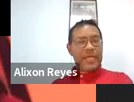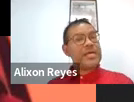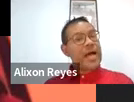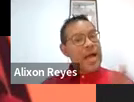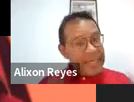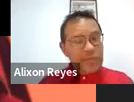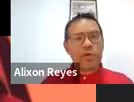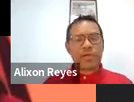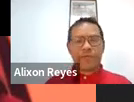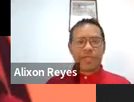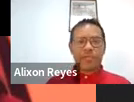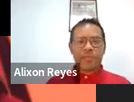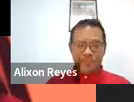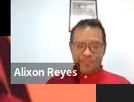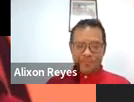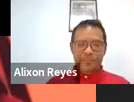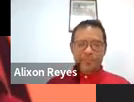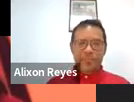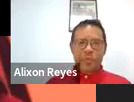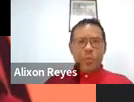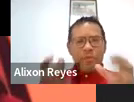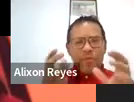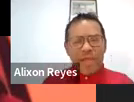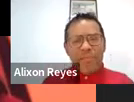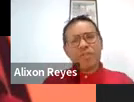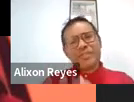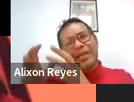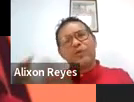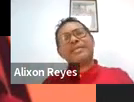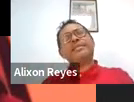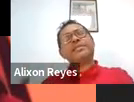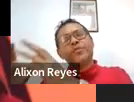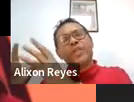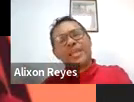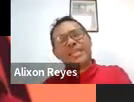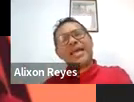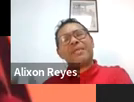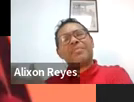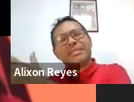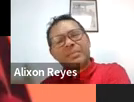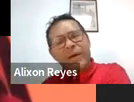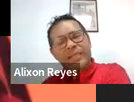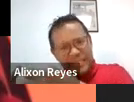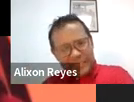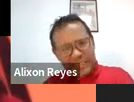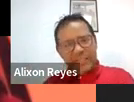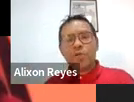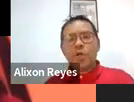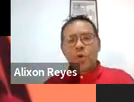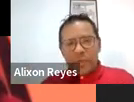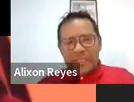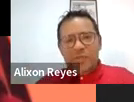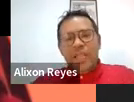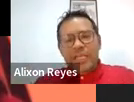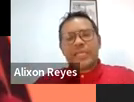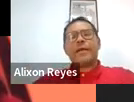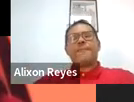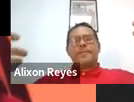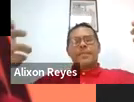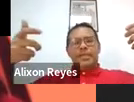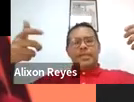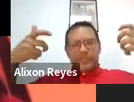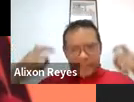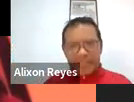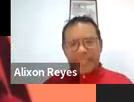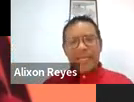cidadania. A isto nos referimos quando falamos de uma cidadania emancipada, é a dizer, uma cidadania